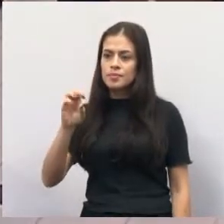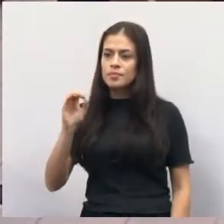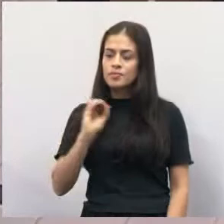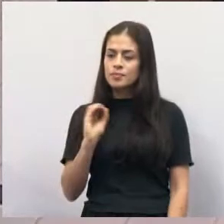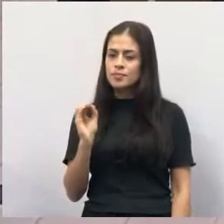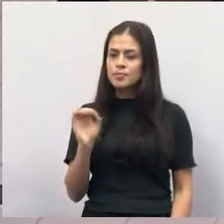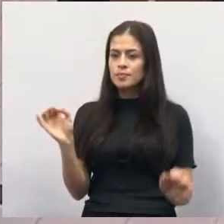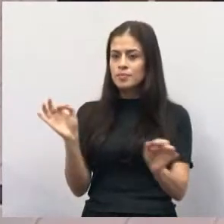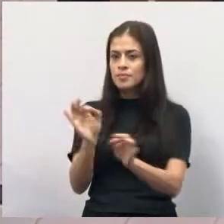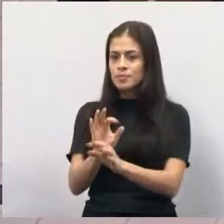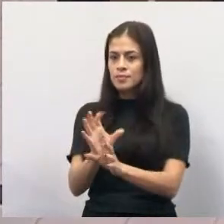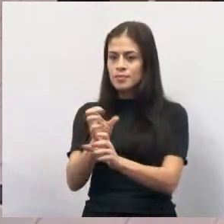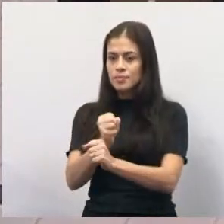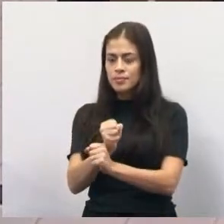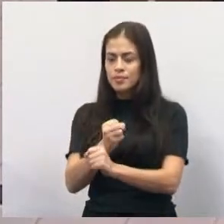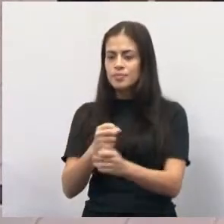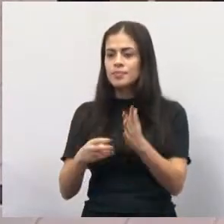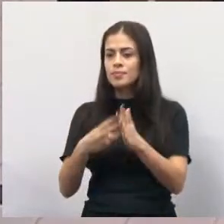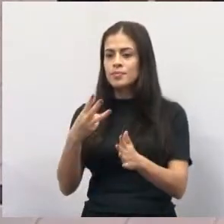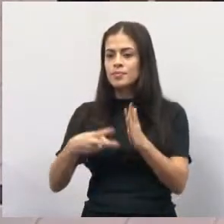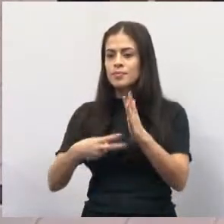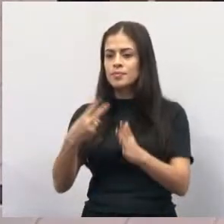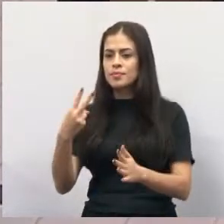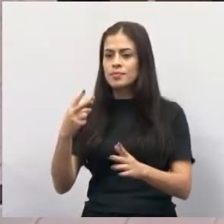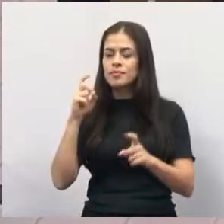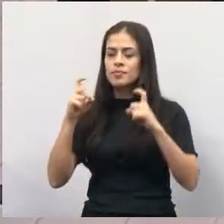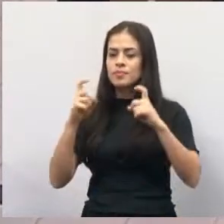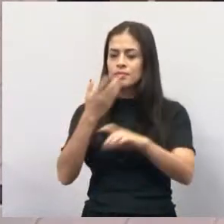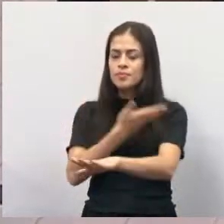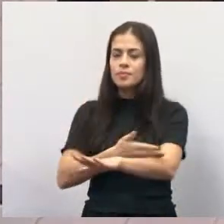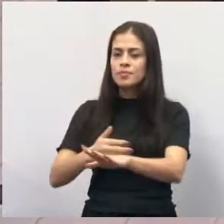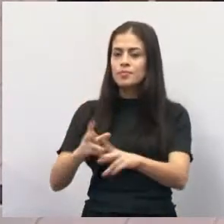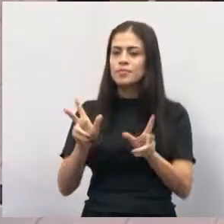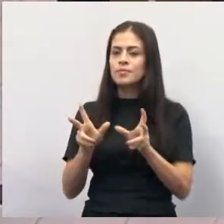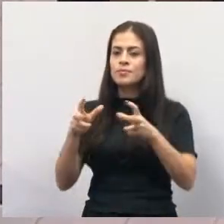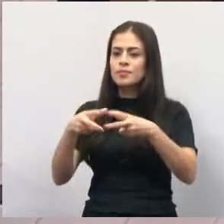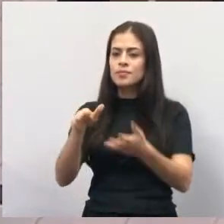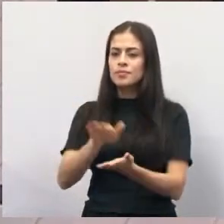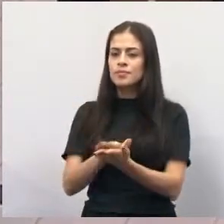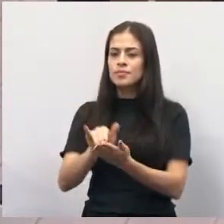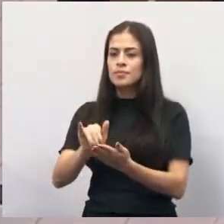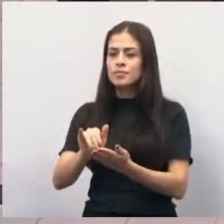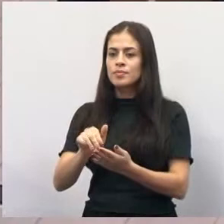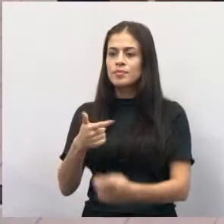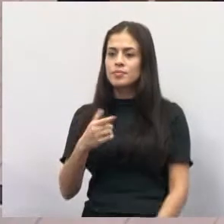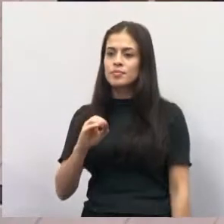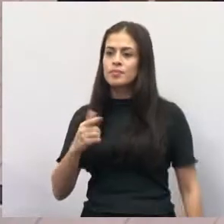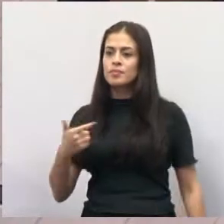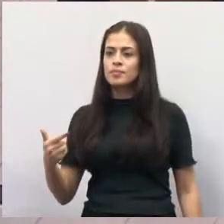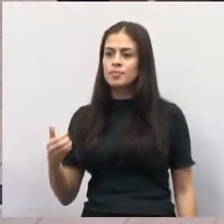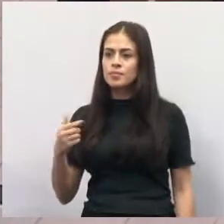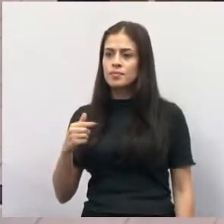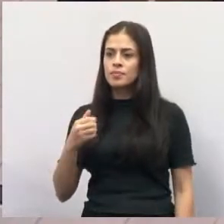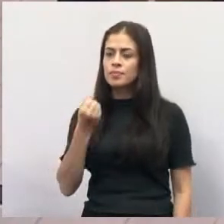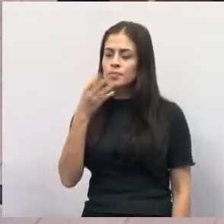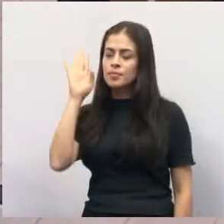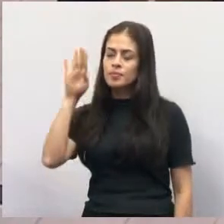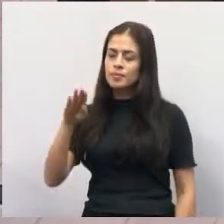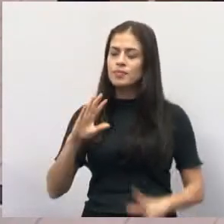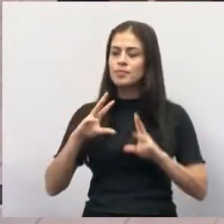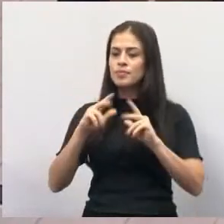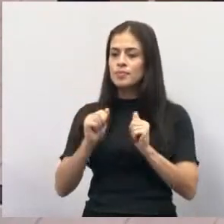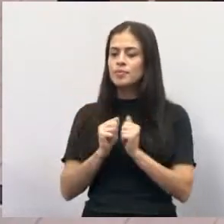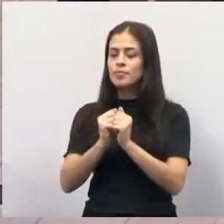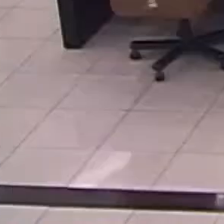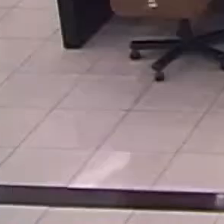declaro encerrado a 32ª sessão ordinária da Câmara Municipal de Jacarei do ano de 2022. Um boa tarde a todos, fiquem todos